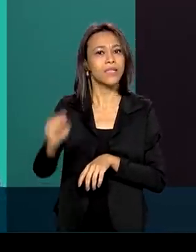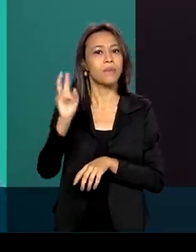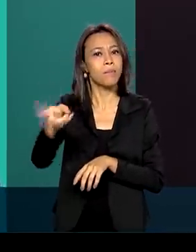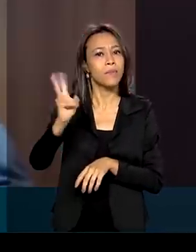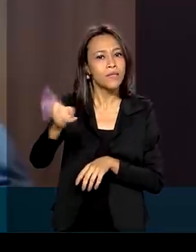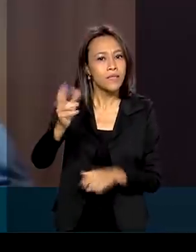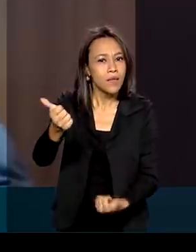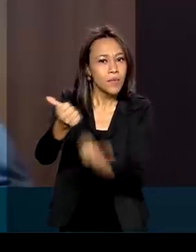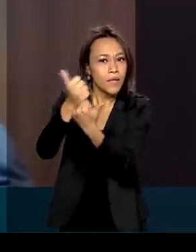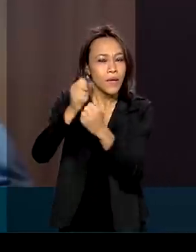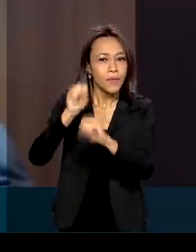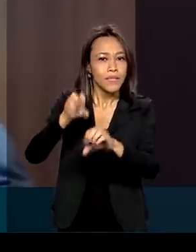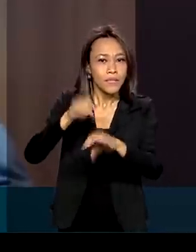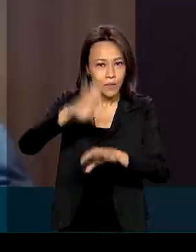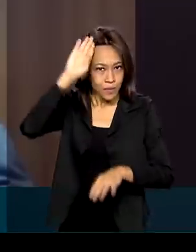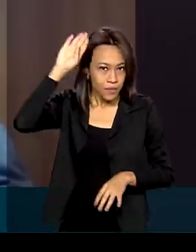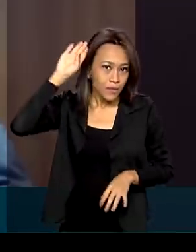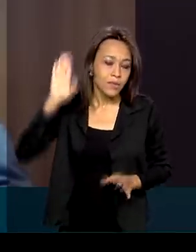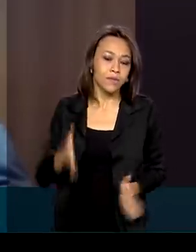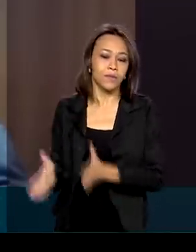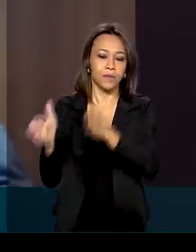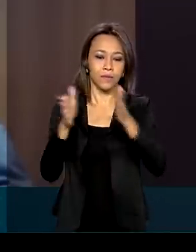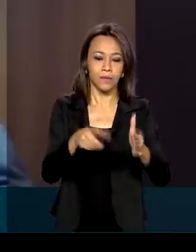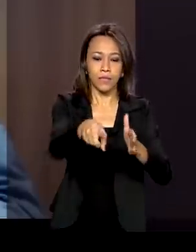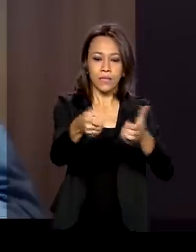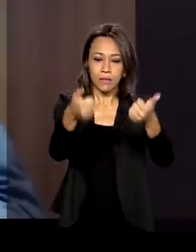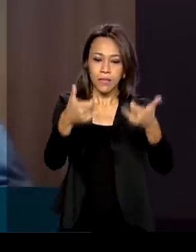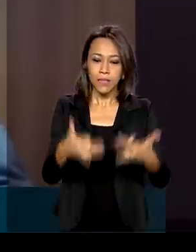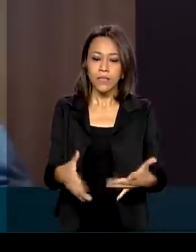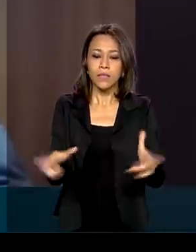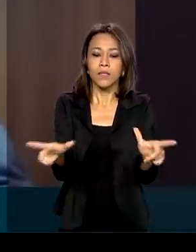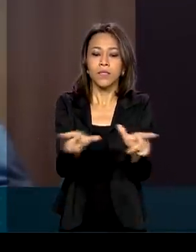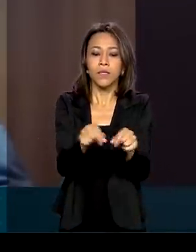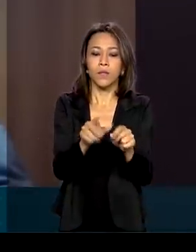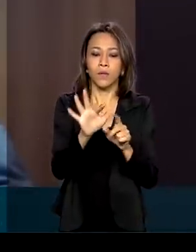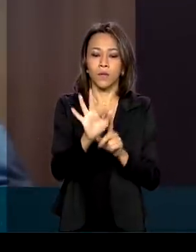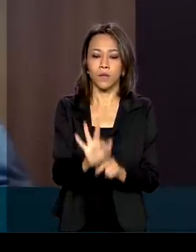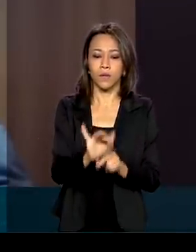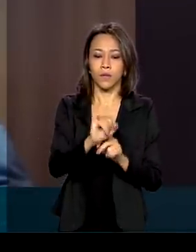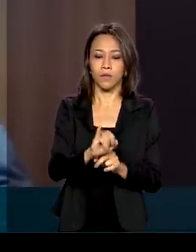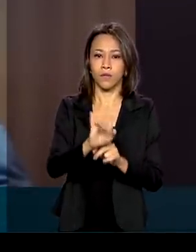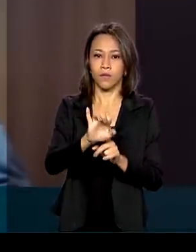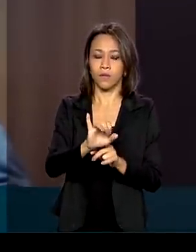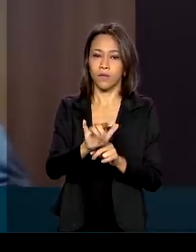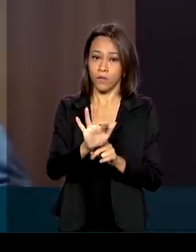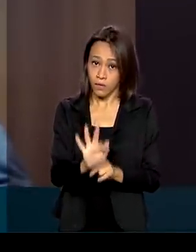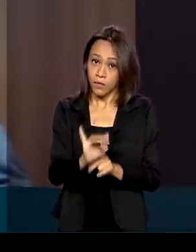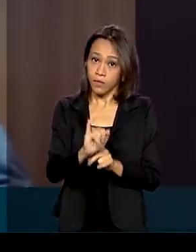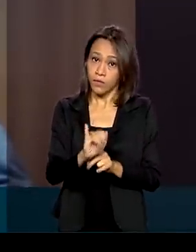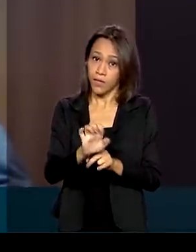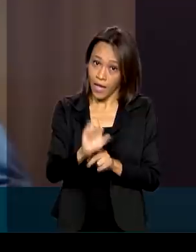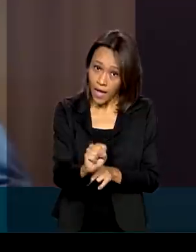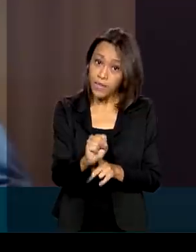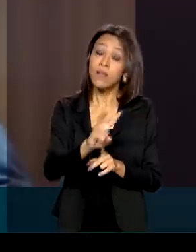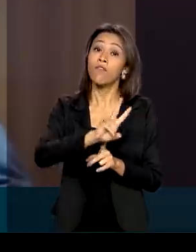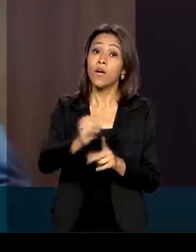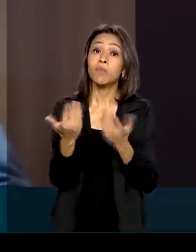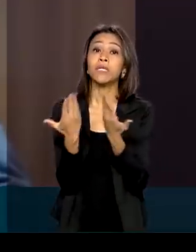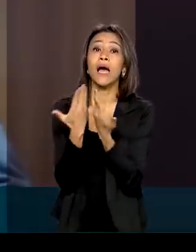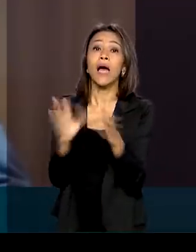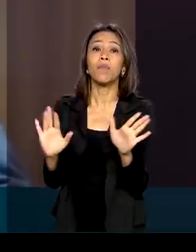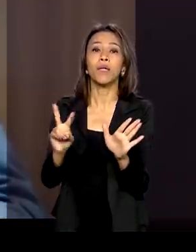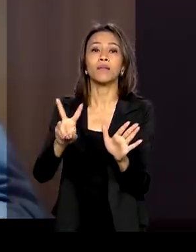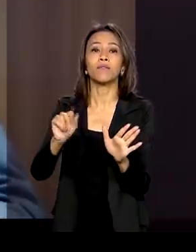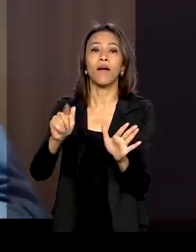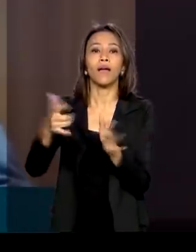Superior. E o FIES, nós vamos abrir algumas vagas remanescentes agora